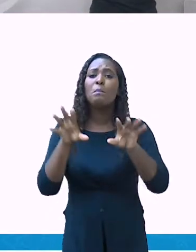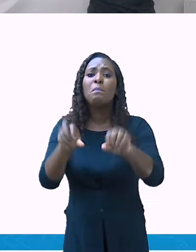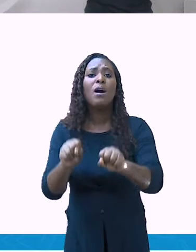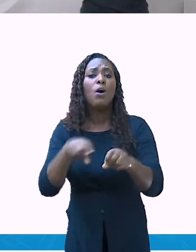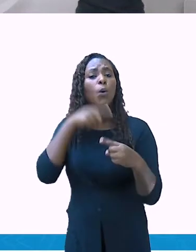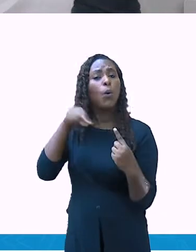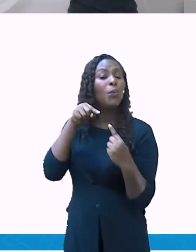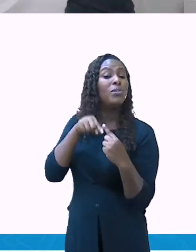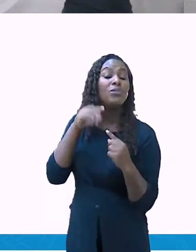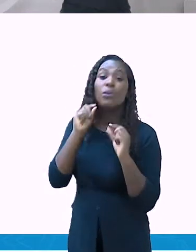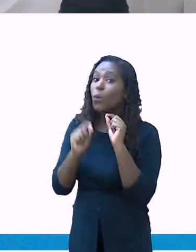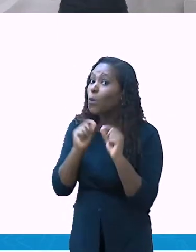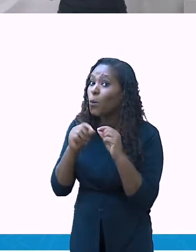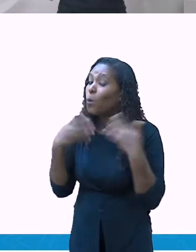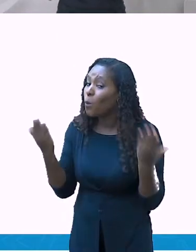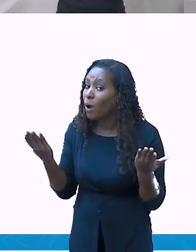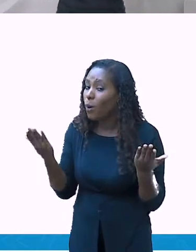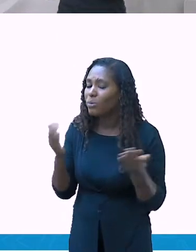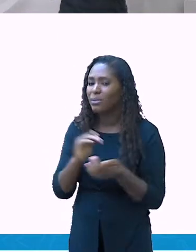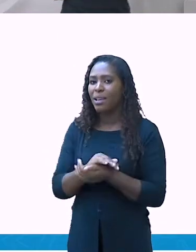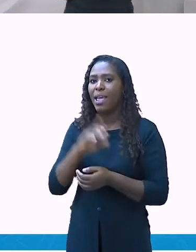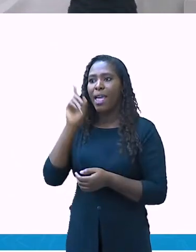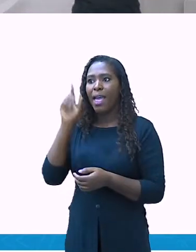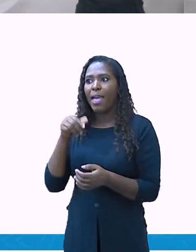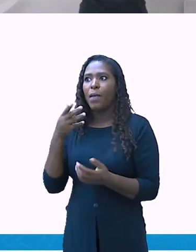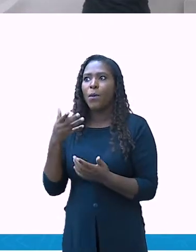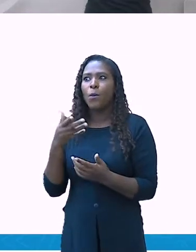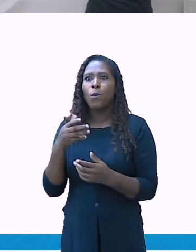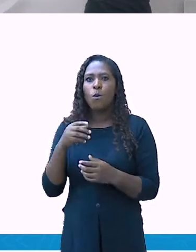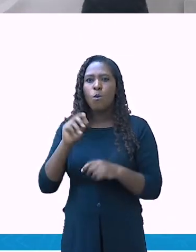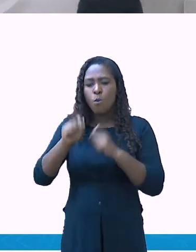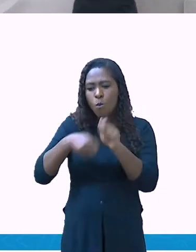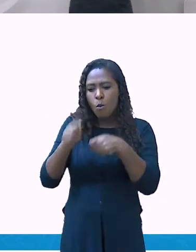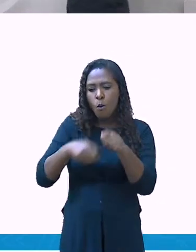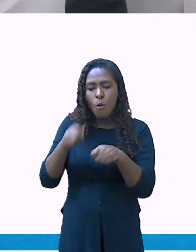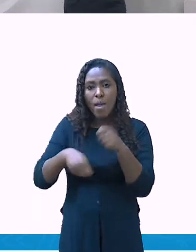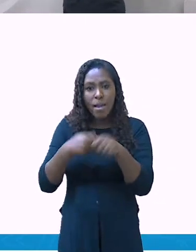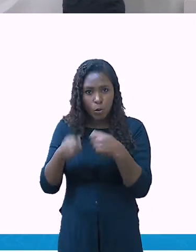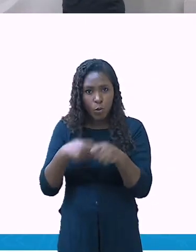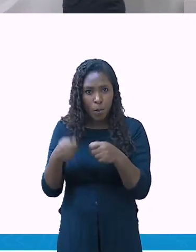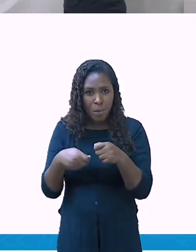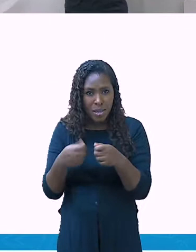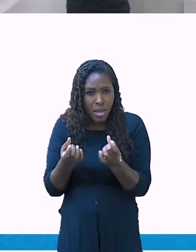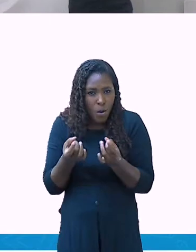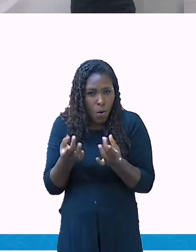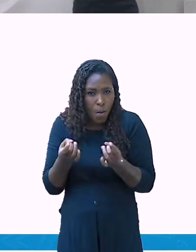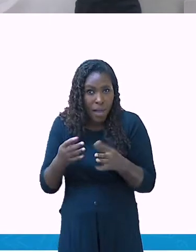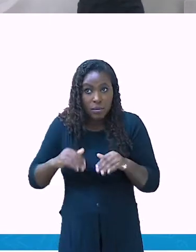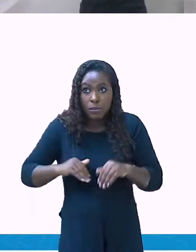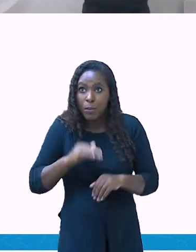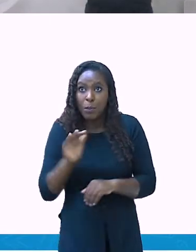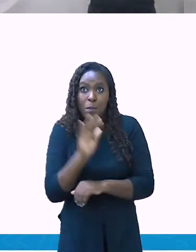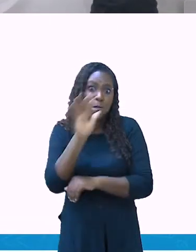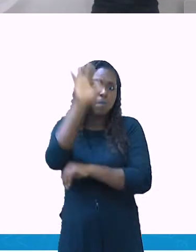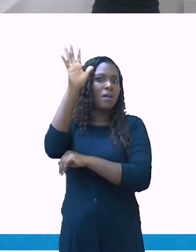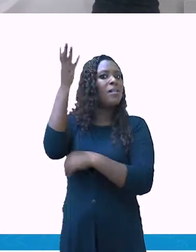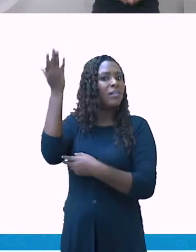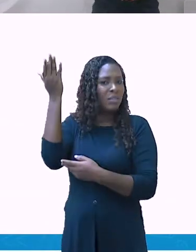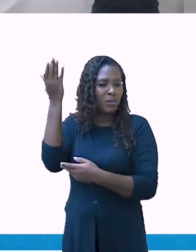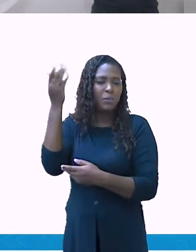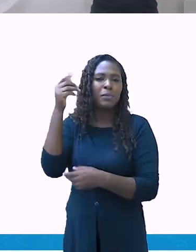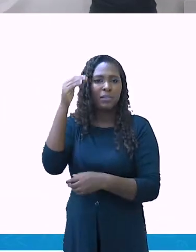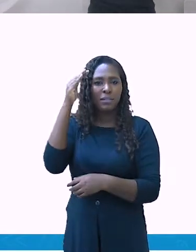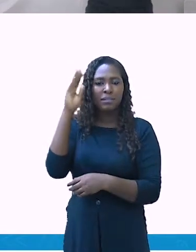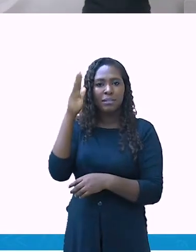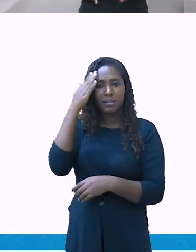como pioneirismo dos portugueses. E esses portugueses sempre estavam em destaque. Foi a partir